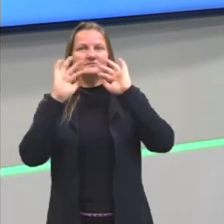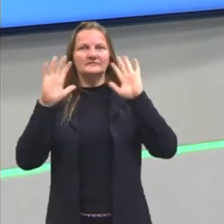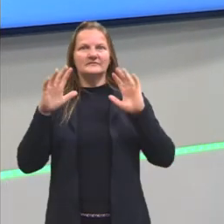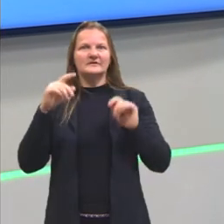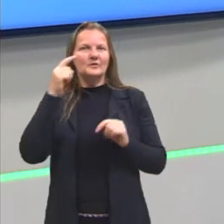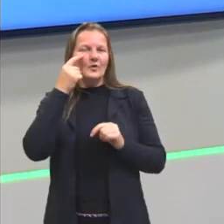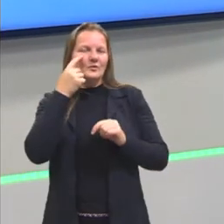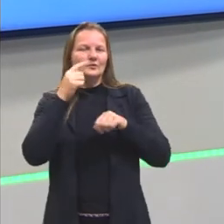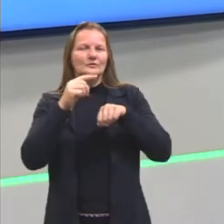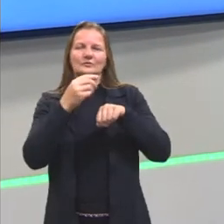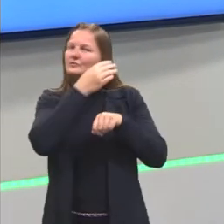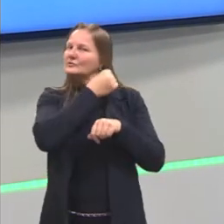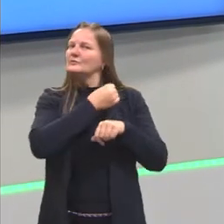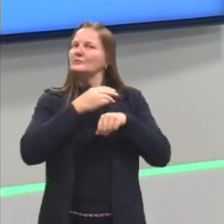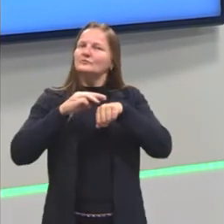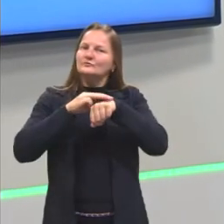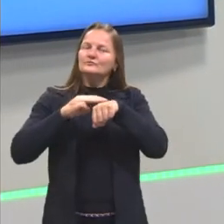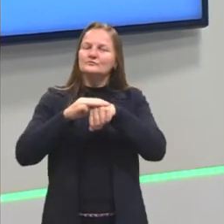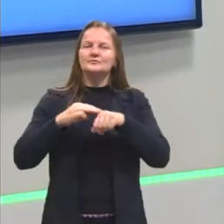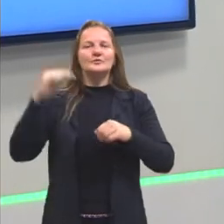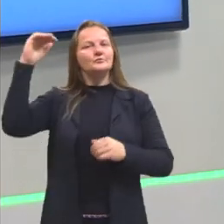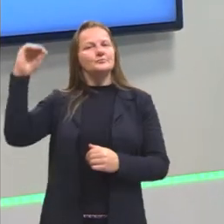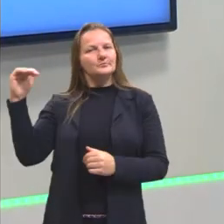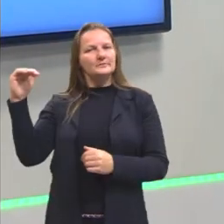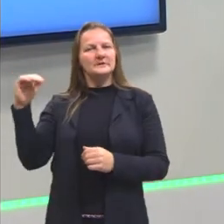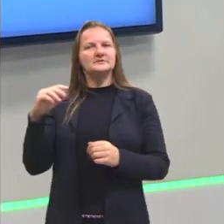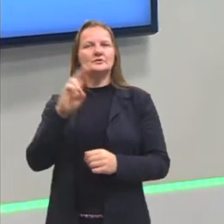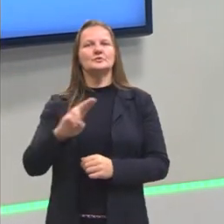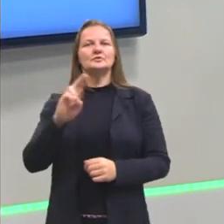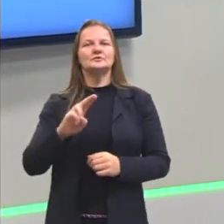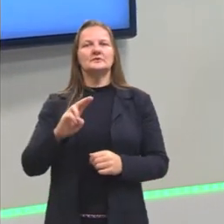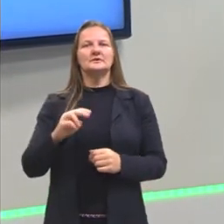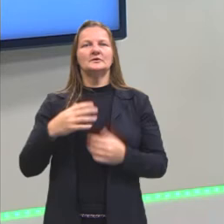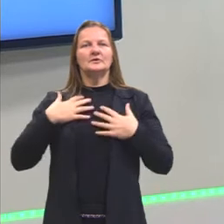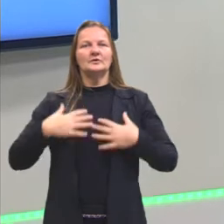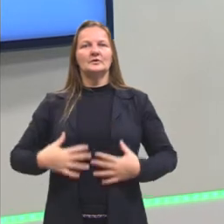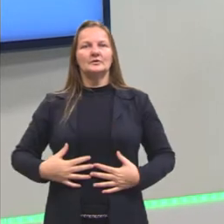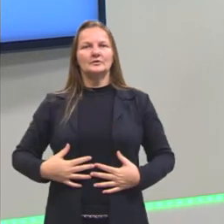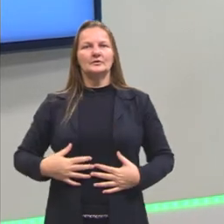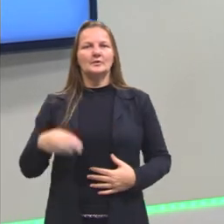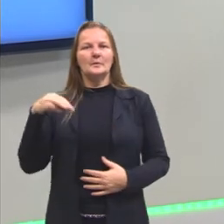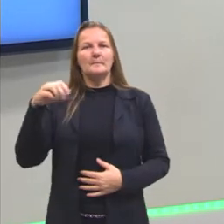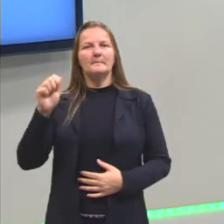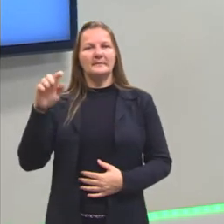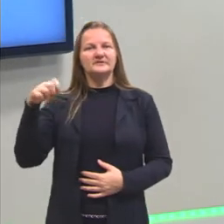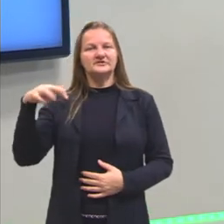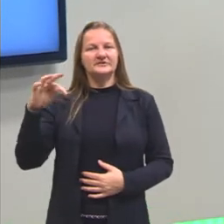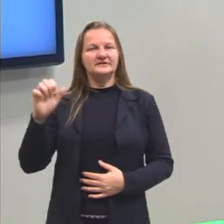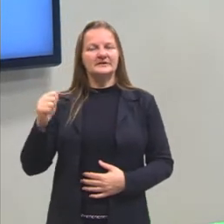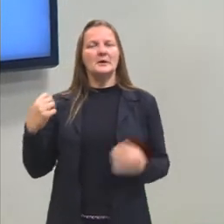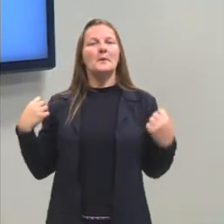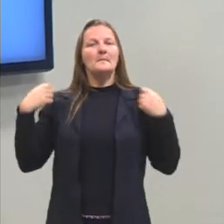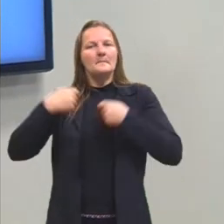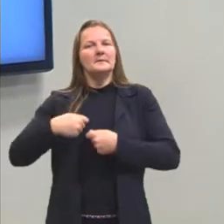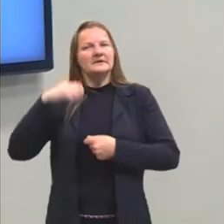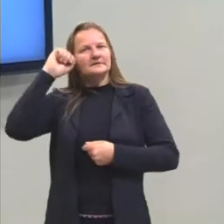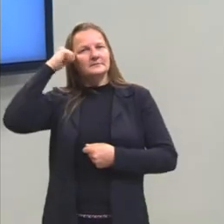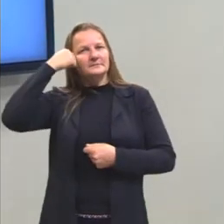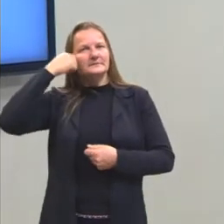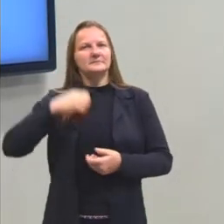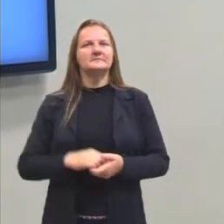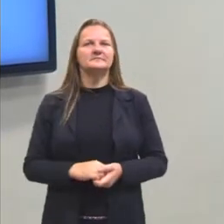olhos e cabelos castanhos, estatura baixa e estou vestindo, além da camiseta do projeto, um blazer preto.